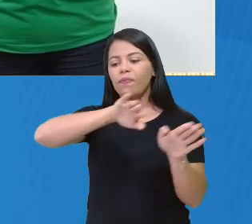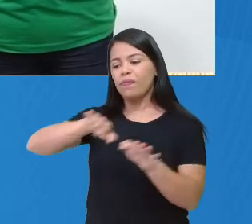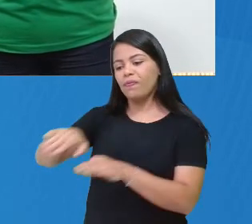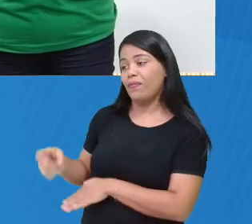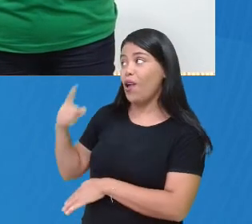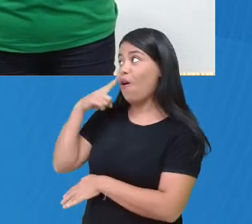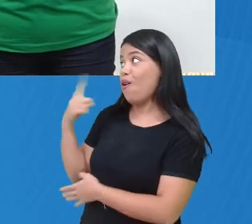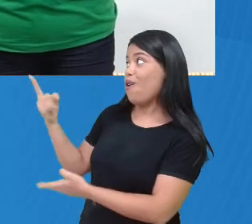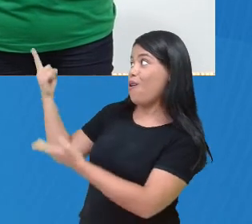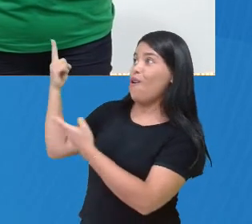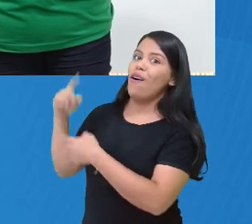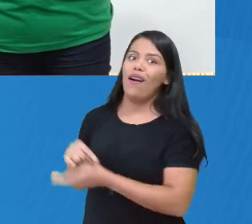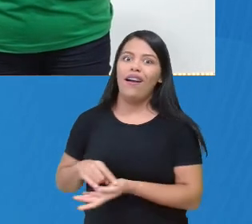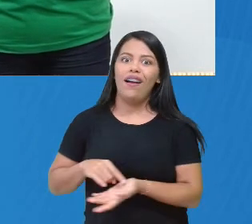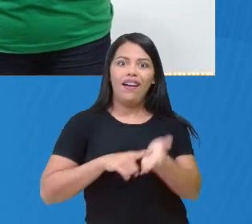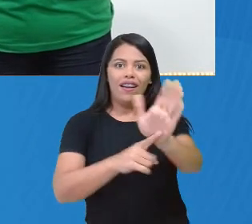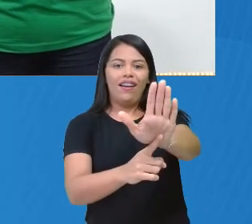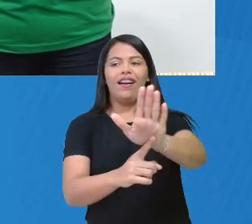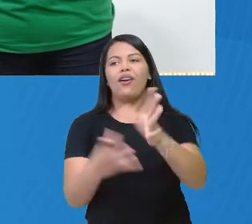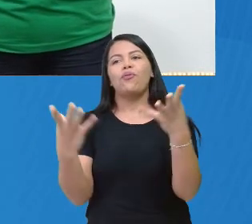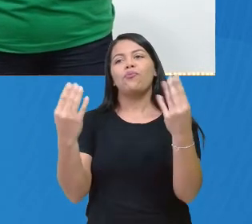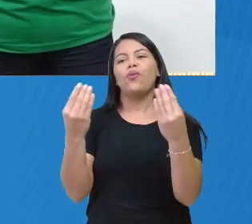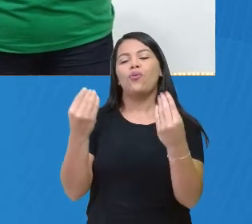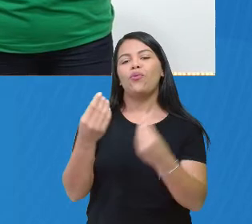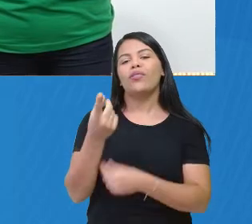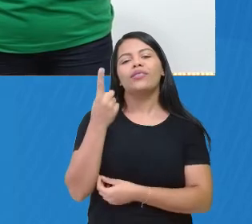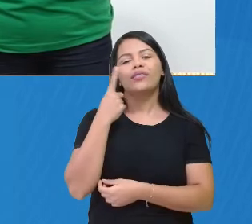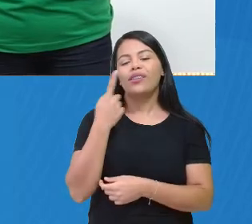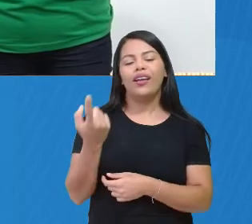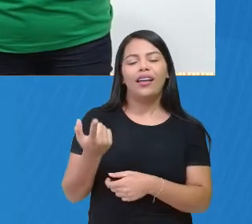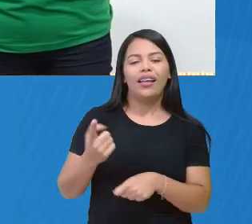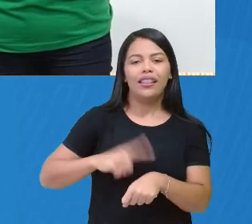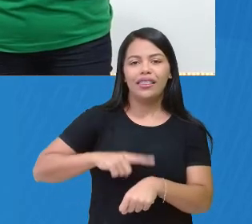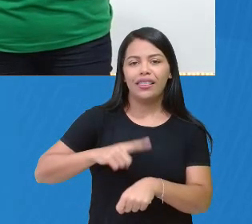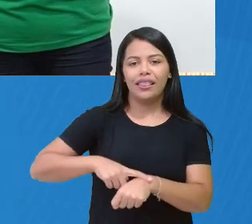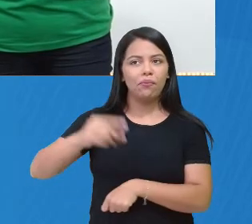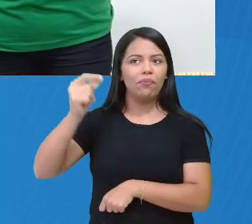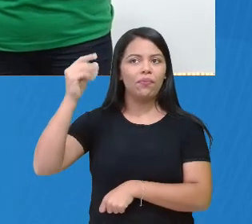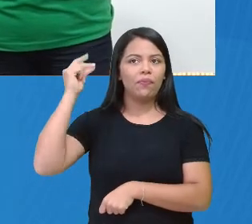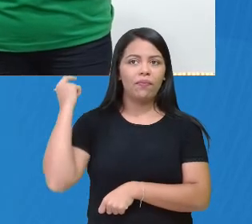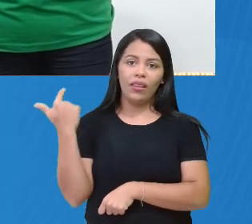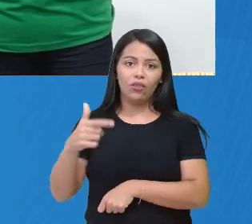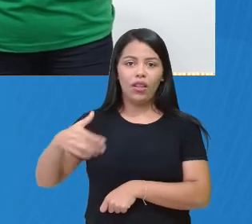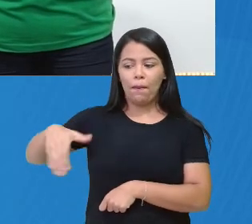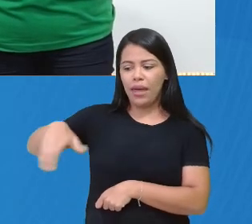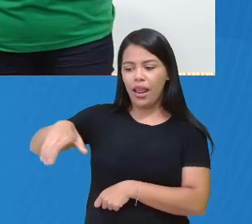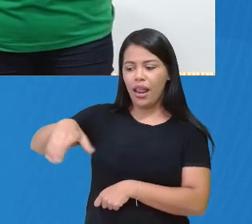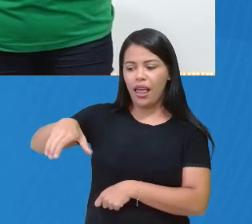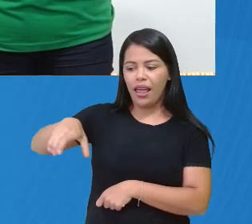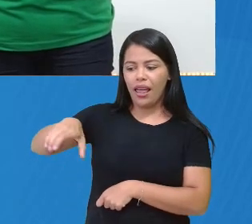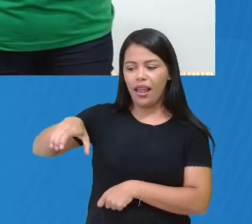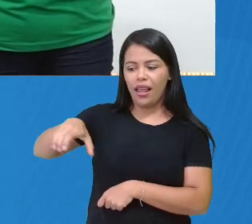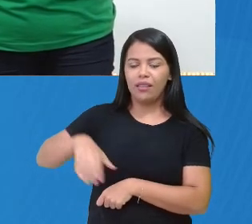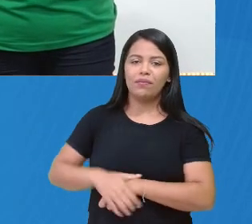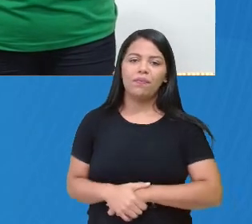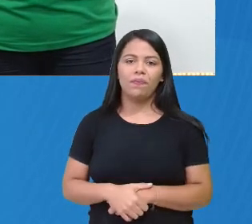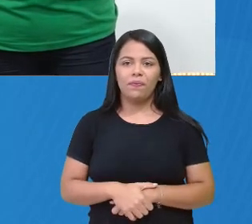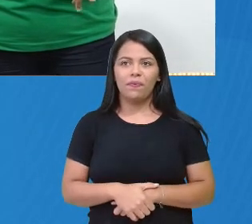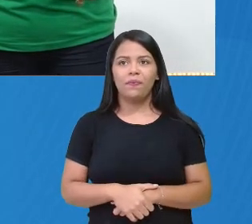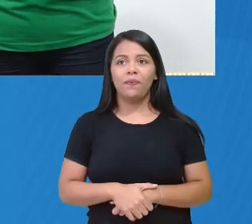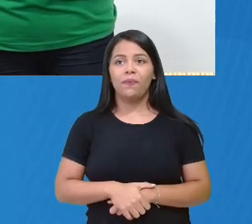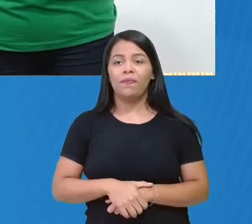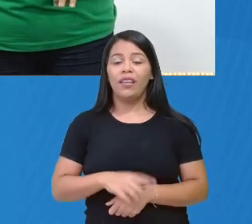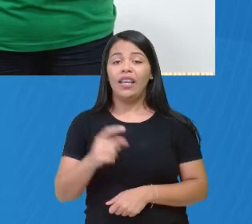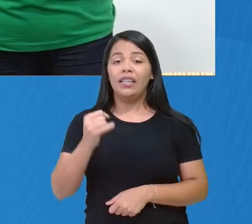apareceu! Fazia tempo que não aparecia nosso reloginho, não era a gente, Pois é, se